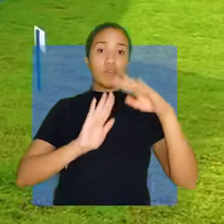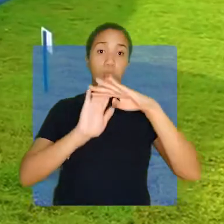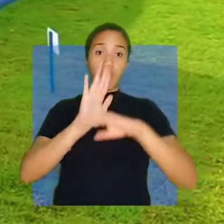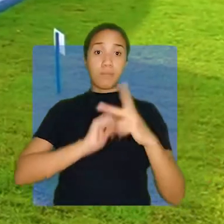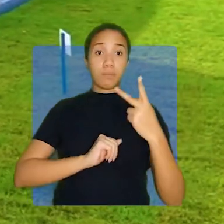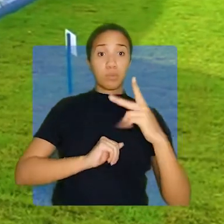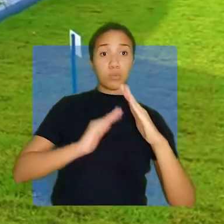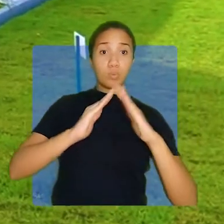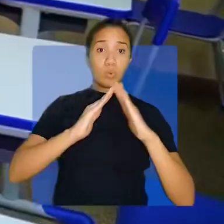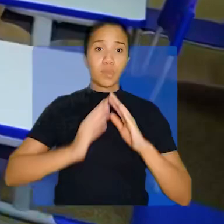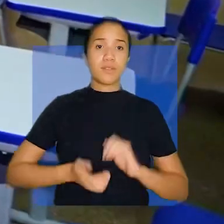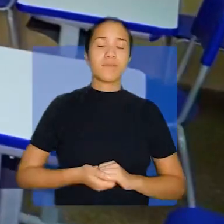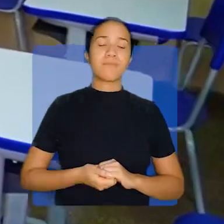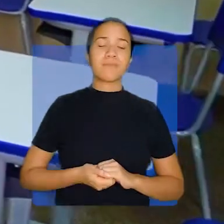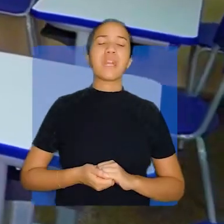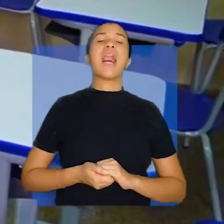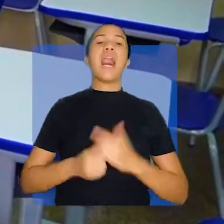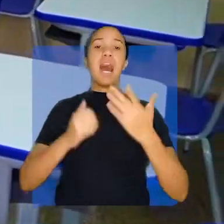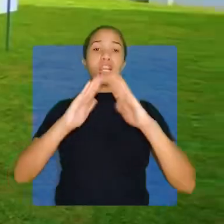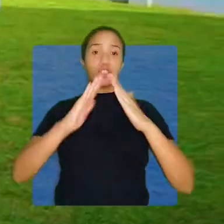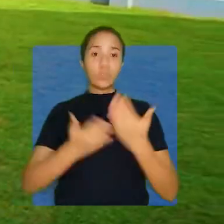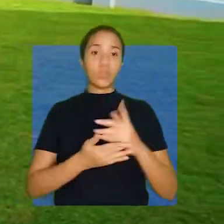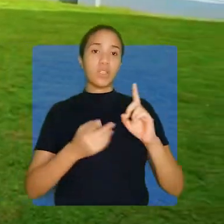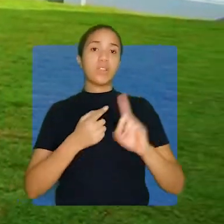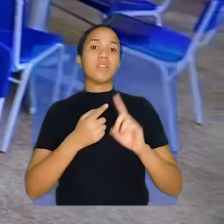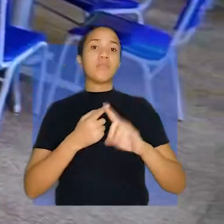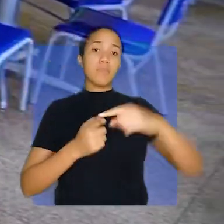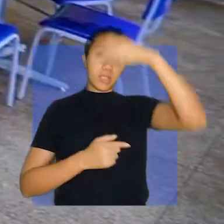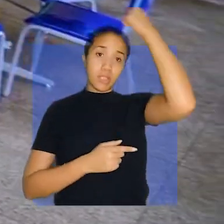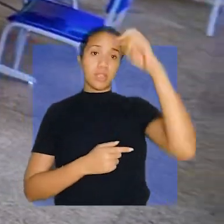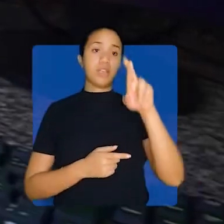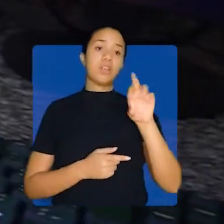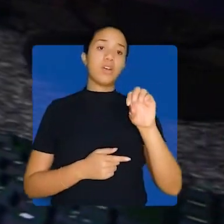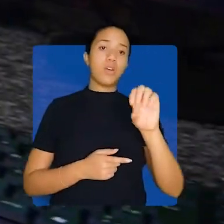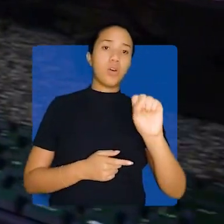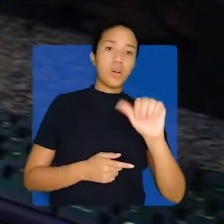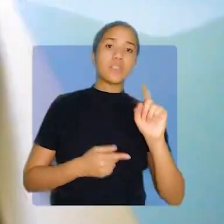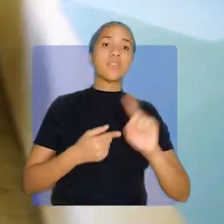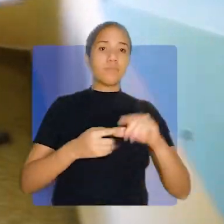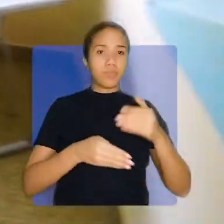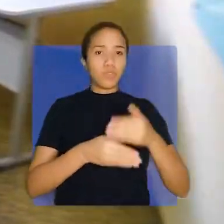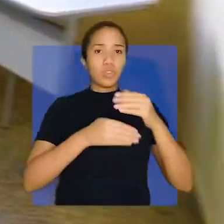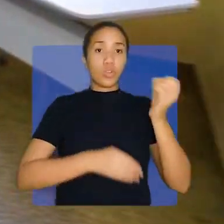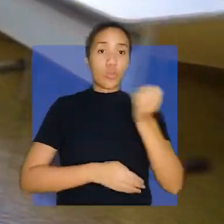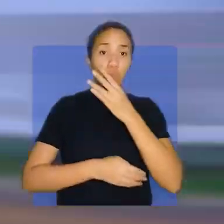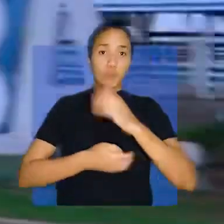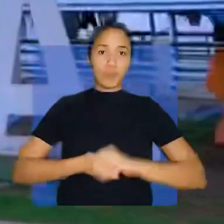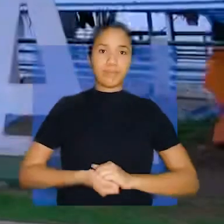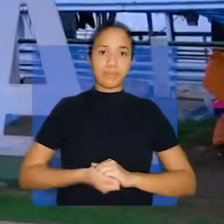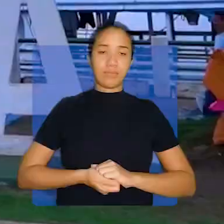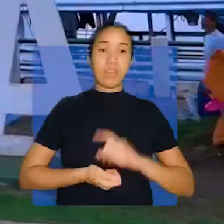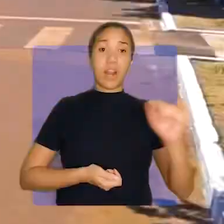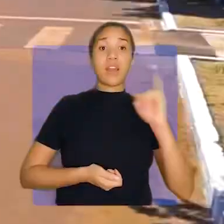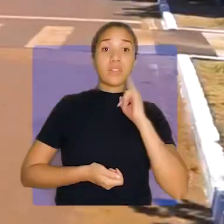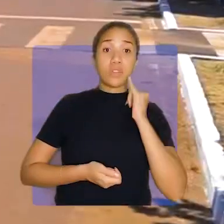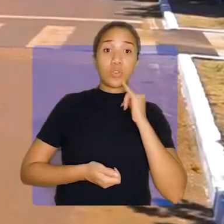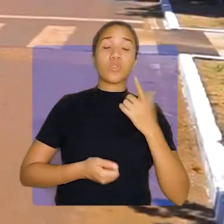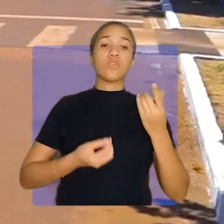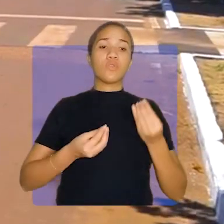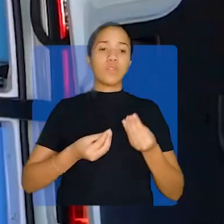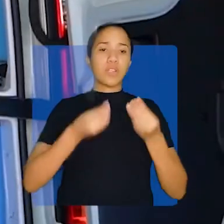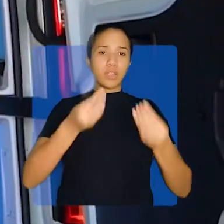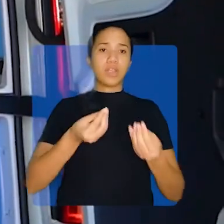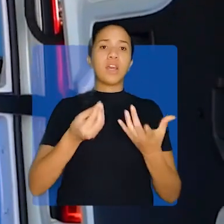casa. E foi entregue reconstruída a Escola Santa Rosa para levar maior estrutura de ensino para os alunos. Em Itaituba foram